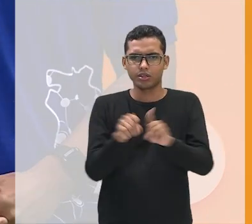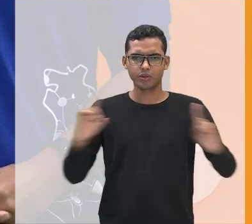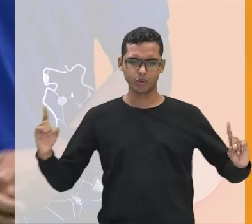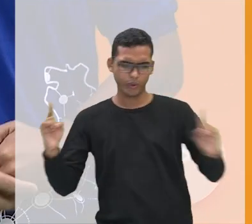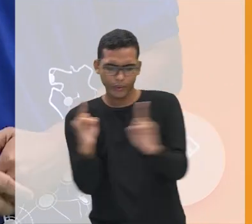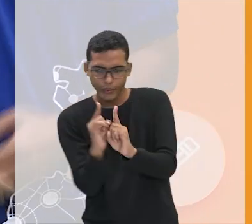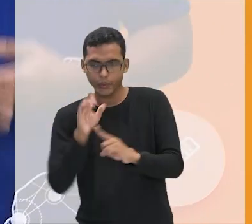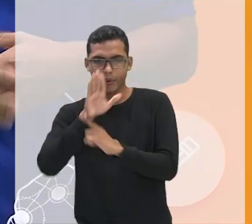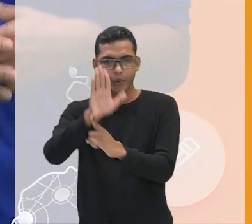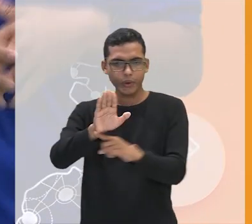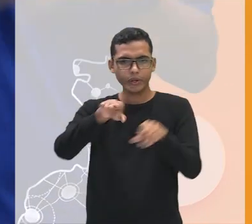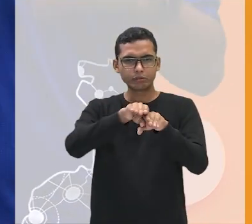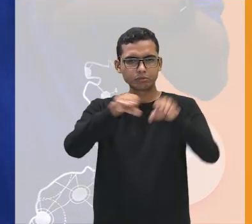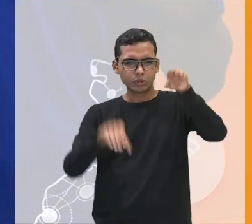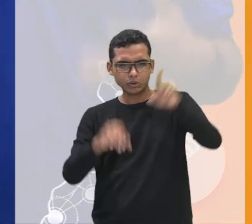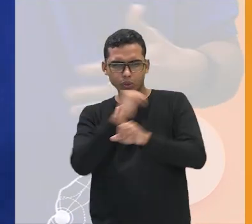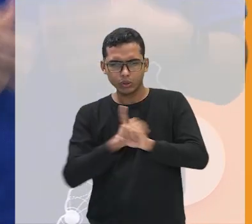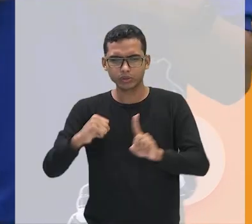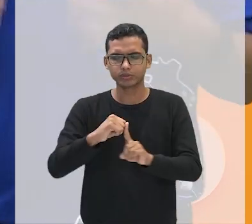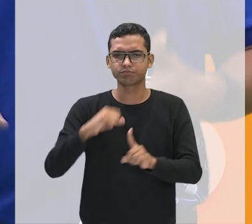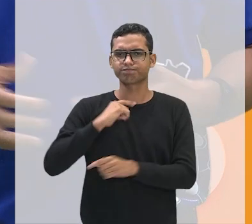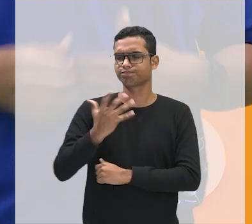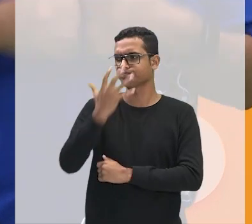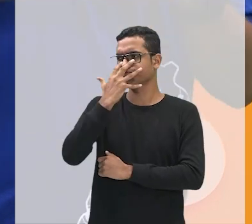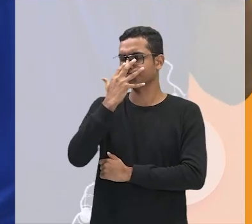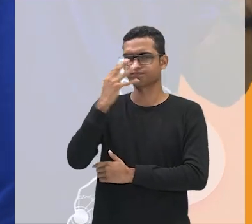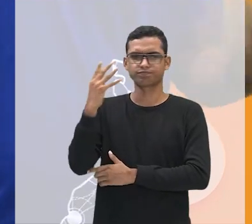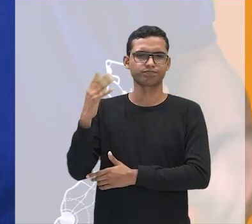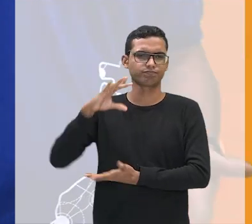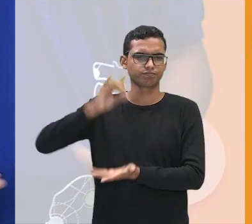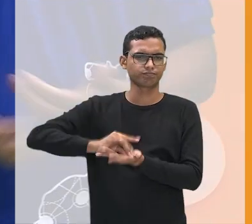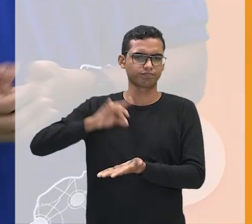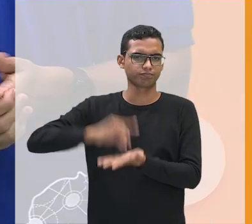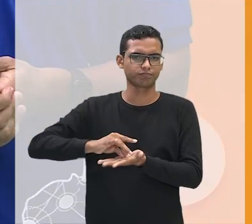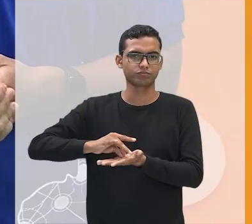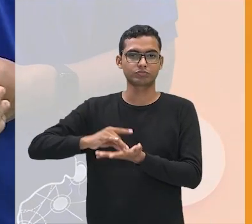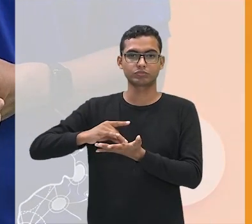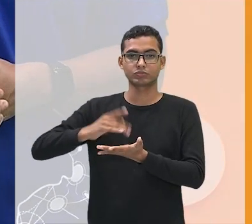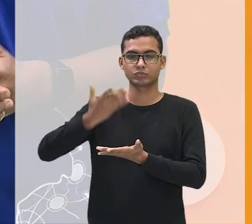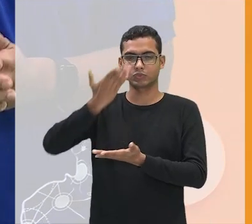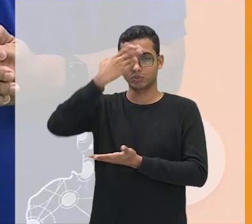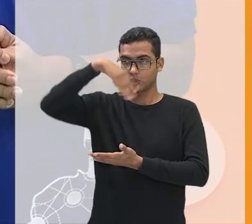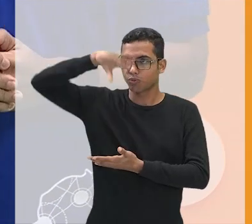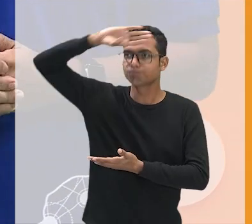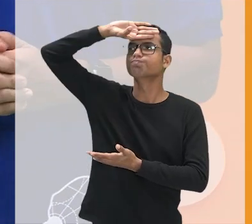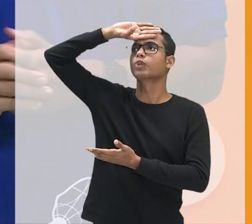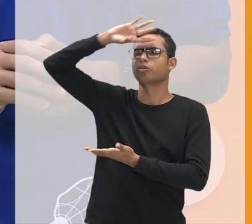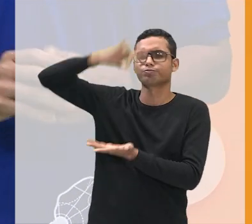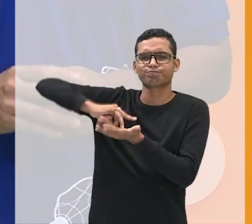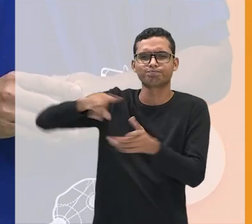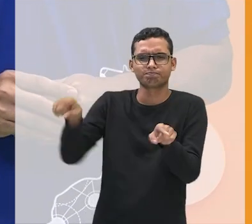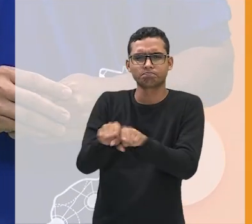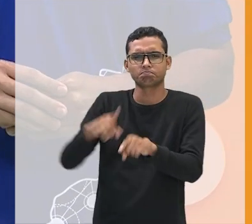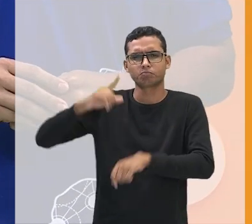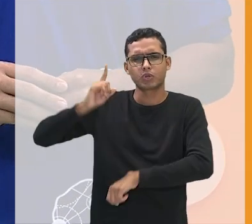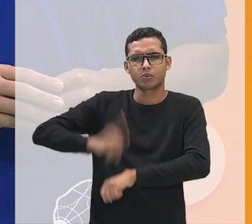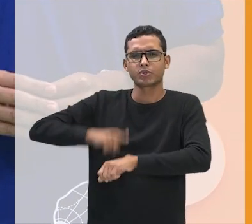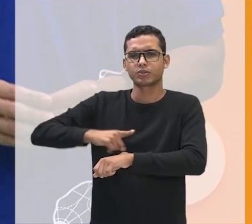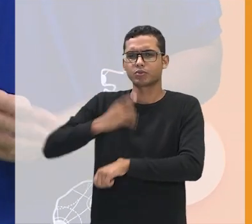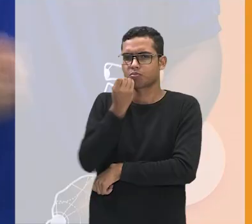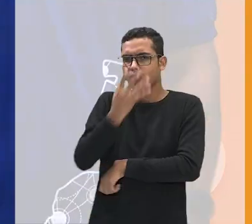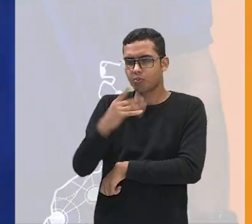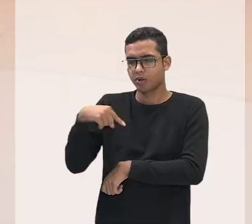vão aparecendo é um filme incrível ele é dramático ele tem ali um momento muito bom pra gente fazer a gente